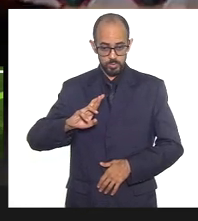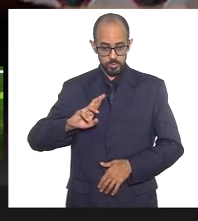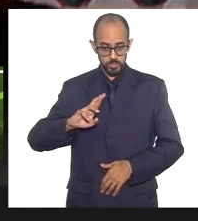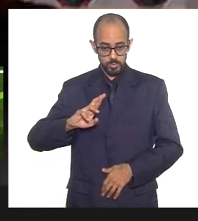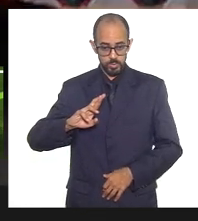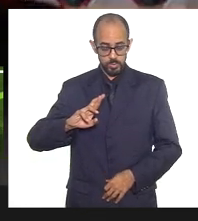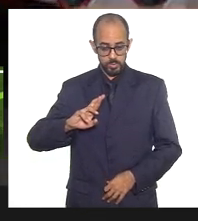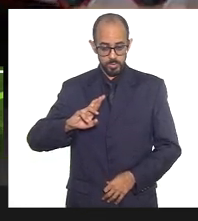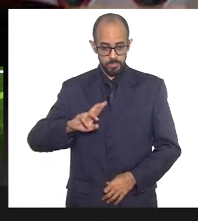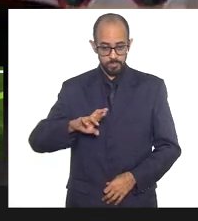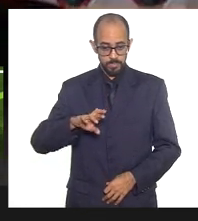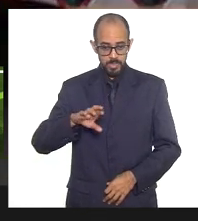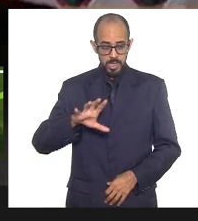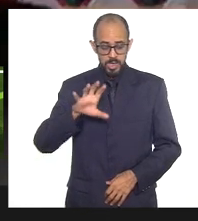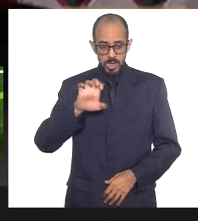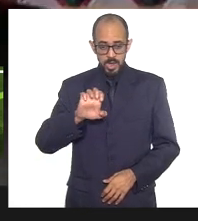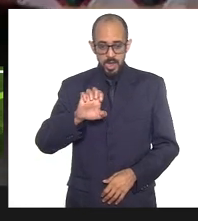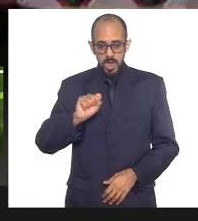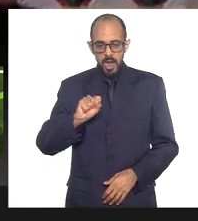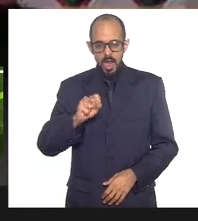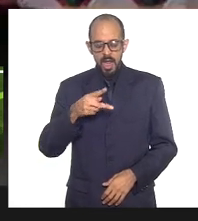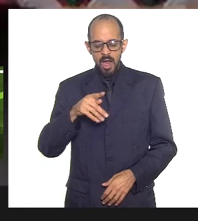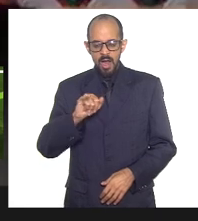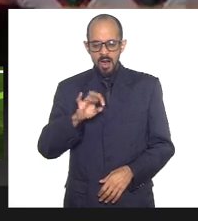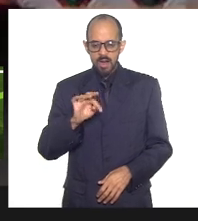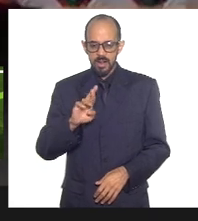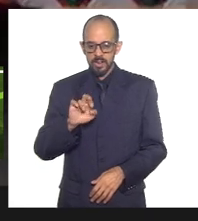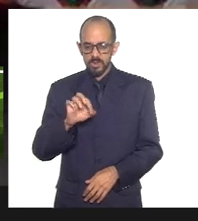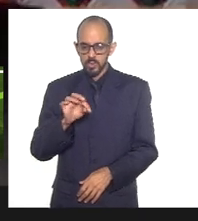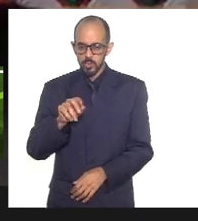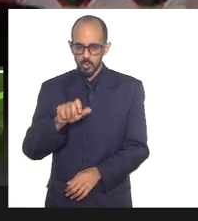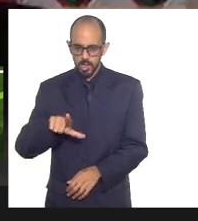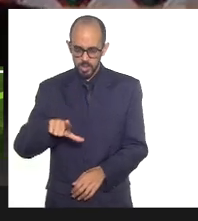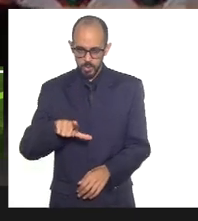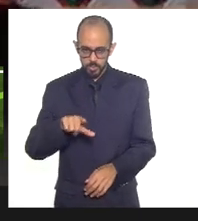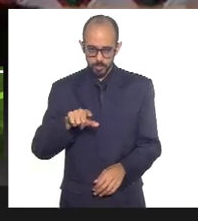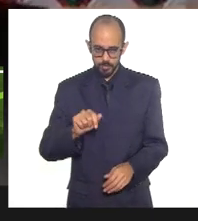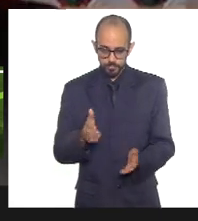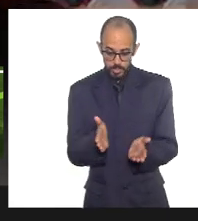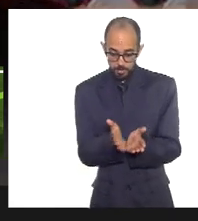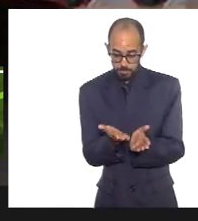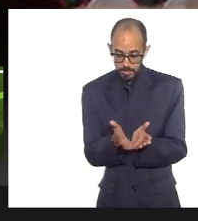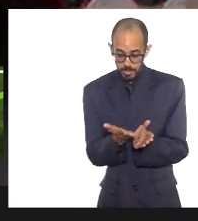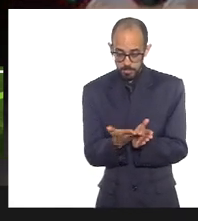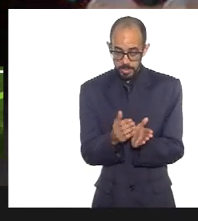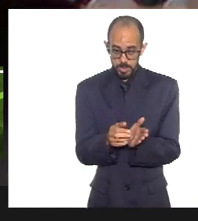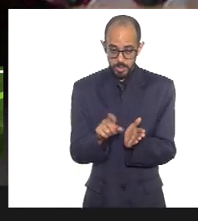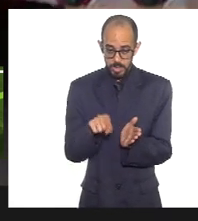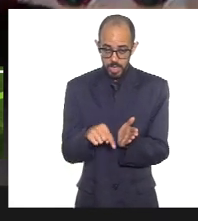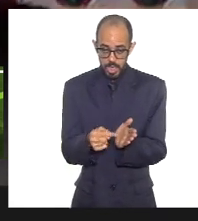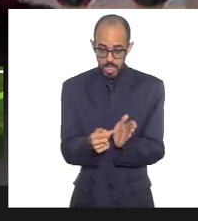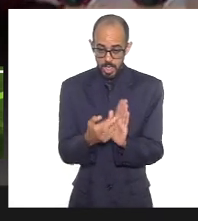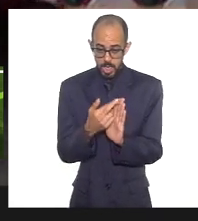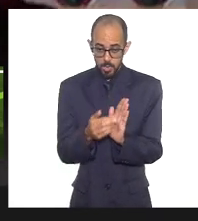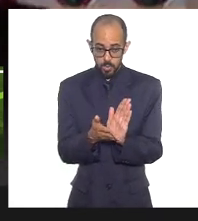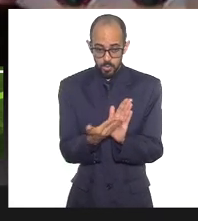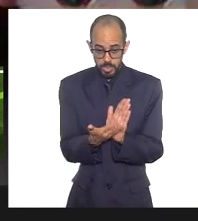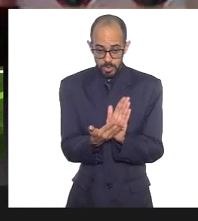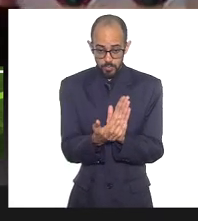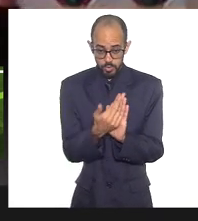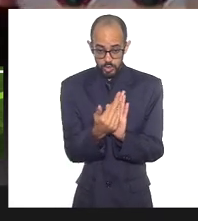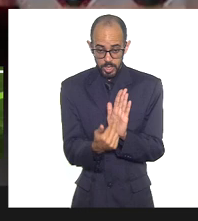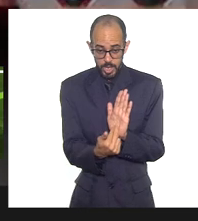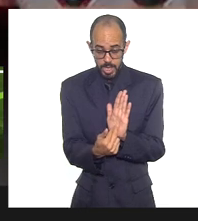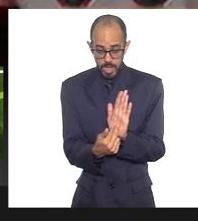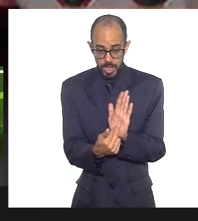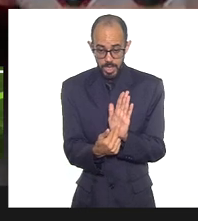bíblico, porque a Bíblia é o livro de profissão, fé, o livro de regra e prática das religiões